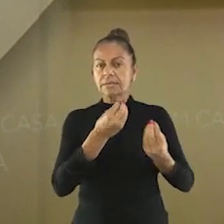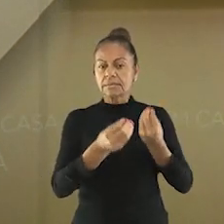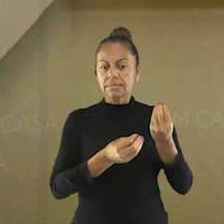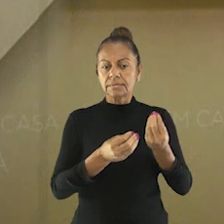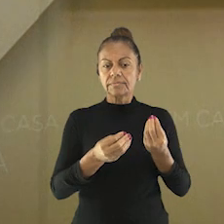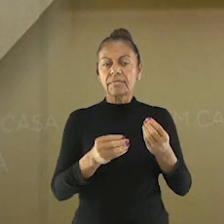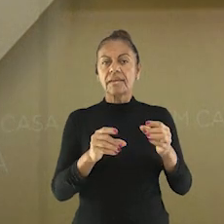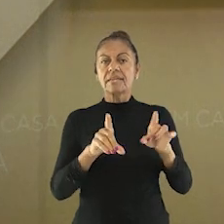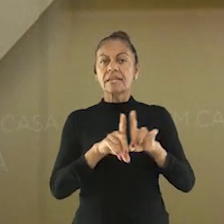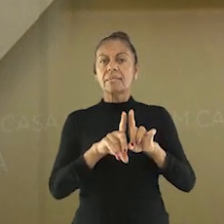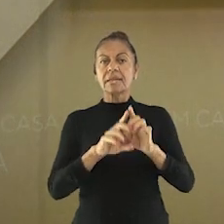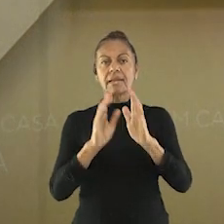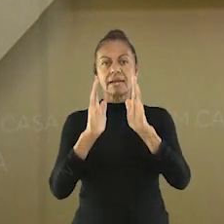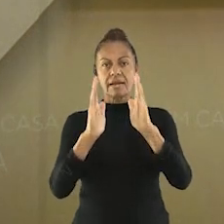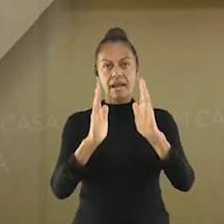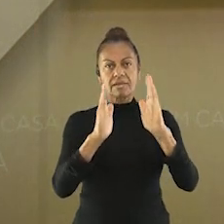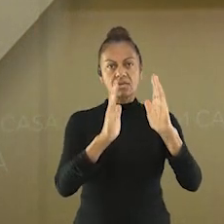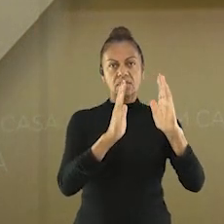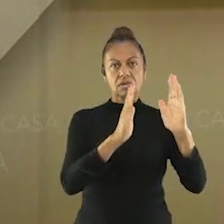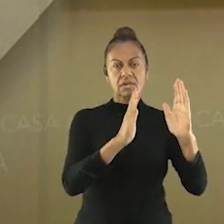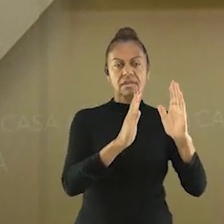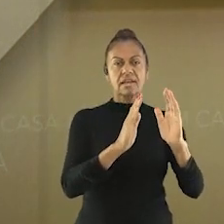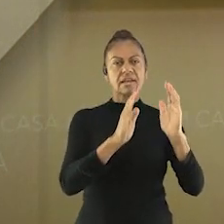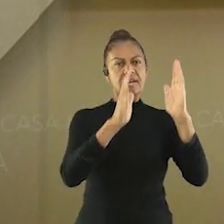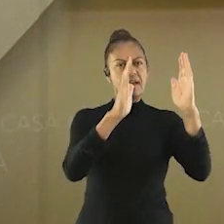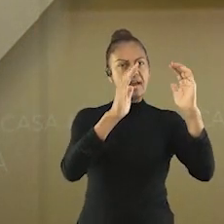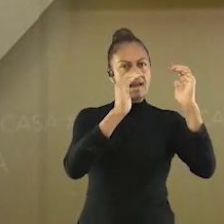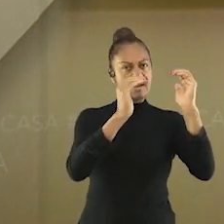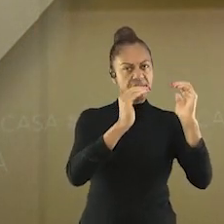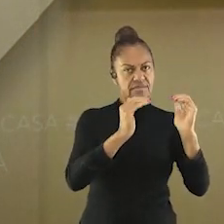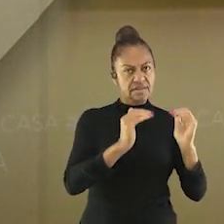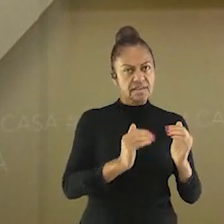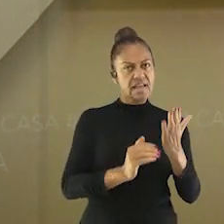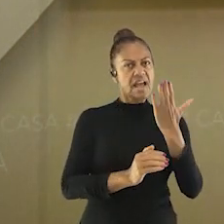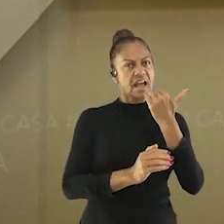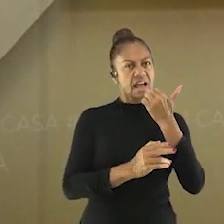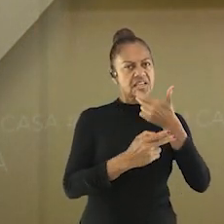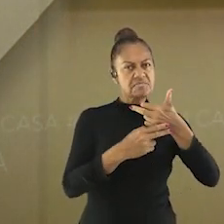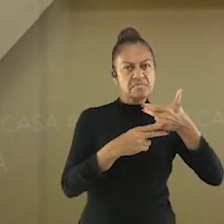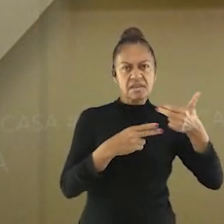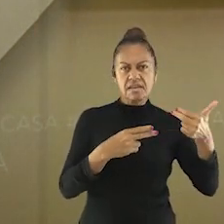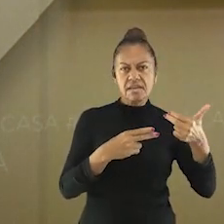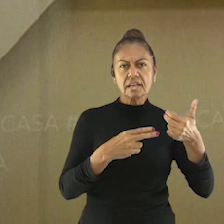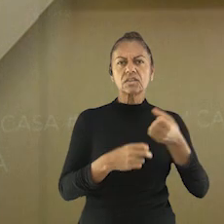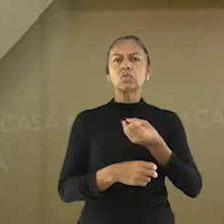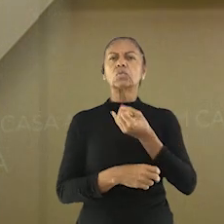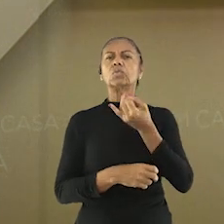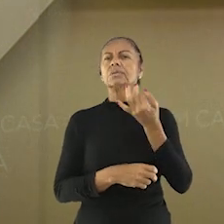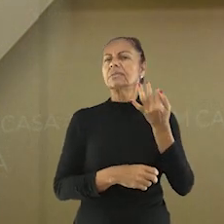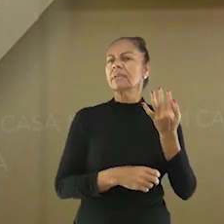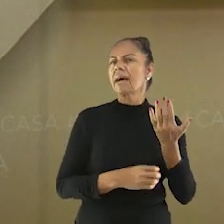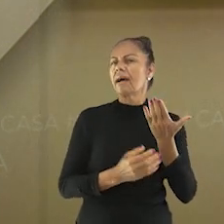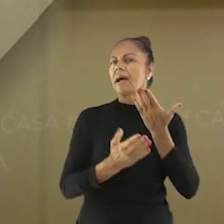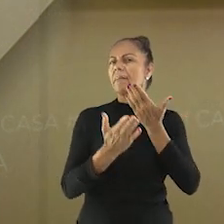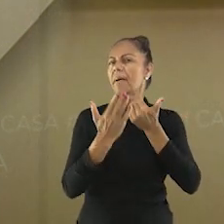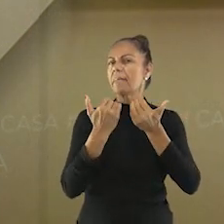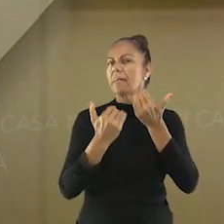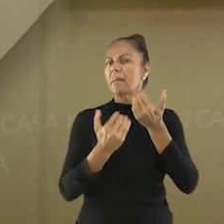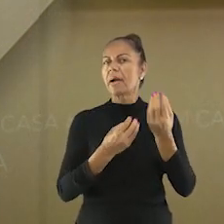nas colunas temos refeição, alimentos, que alimentos eu consumi e em que quantidade eu consumi.